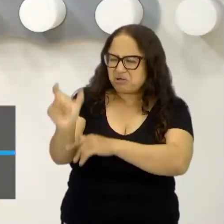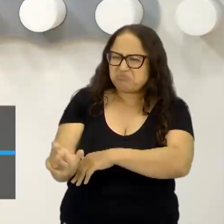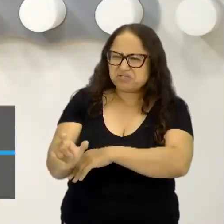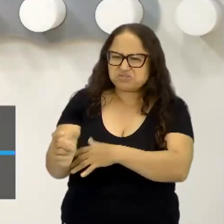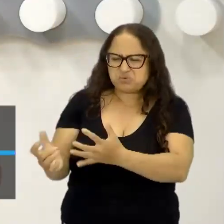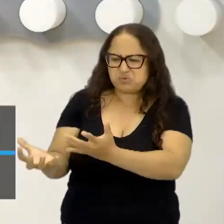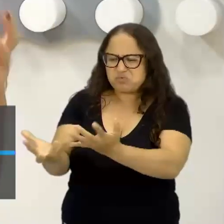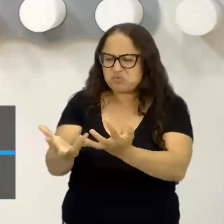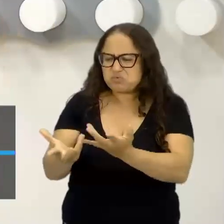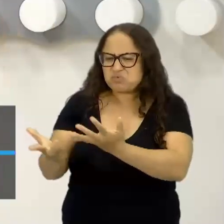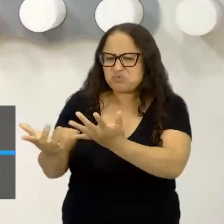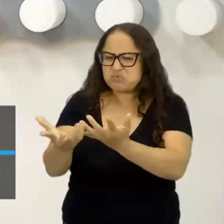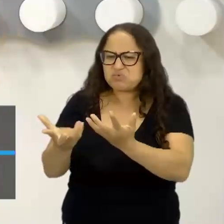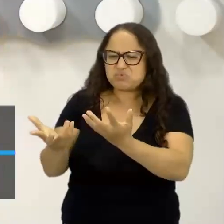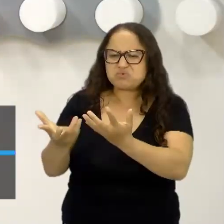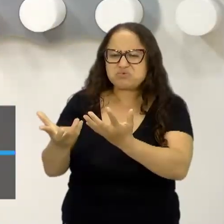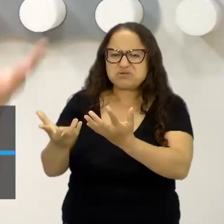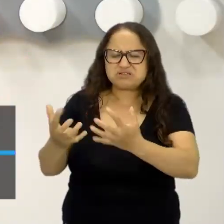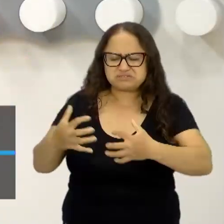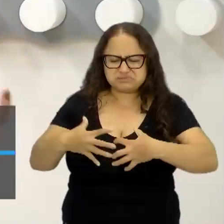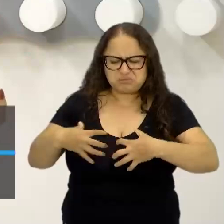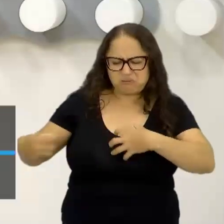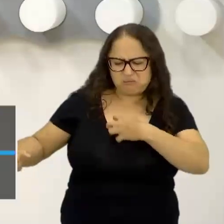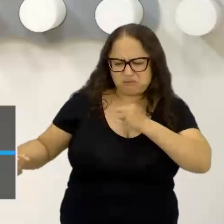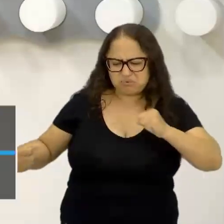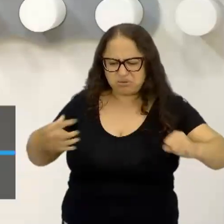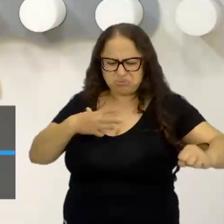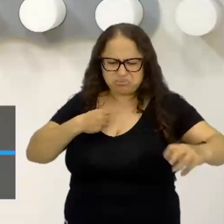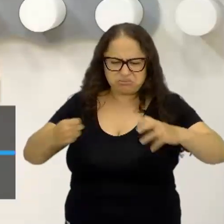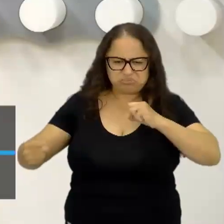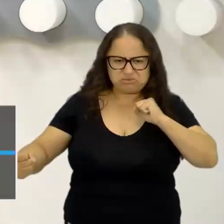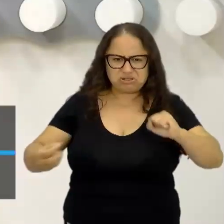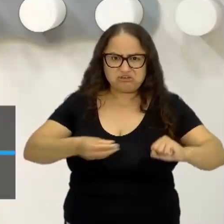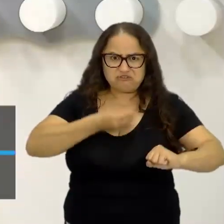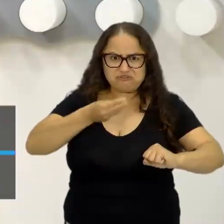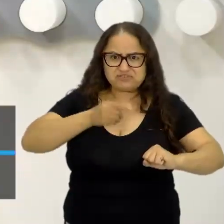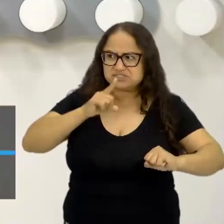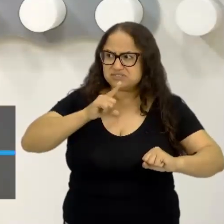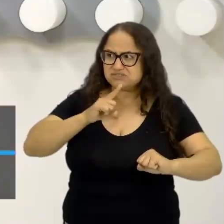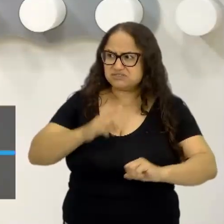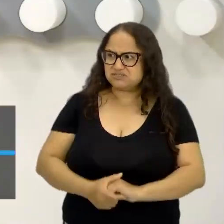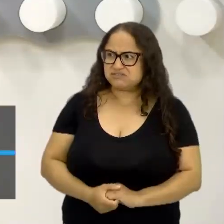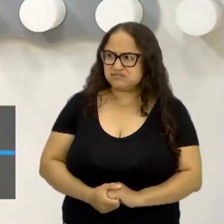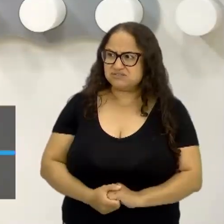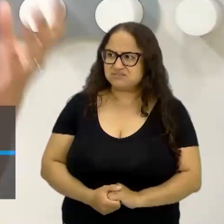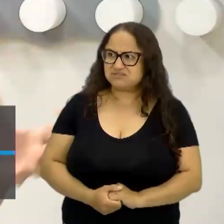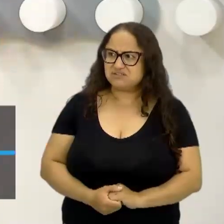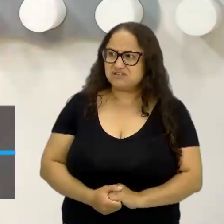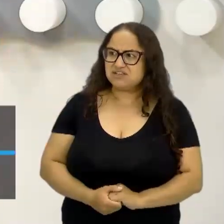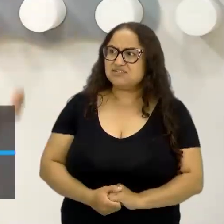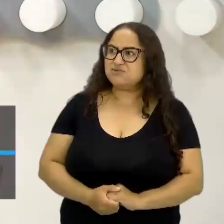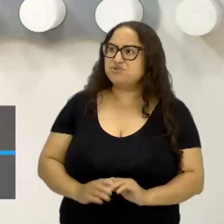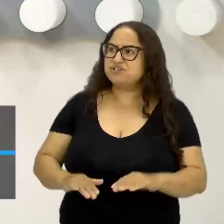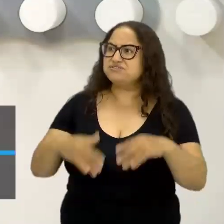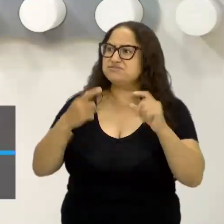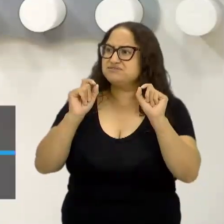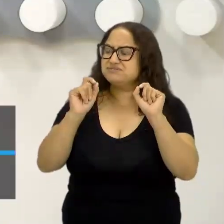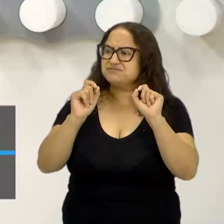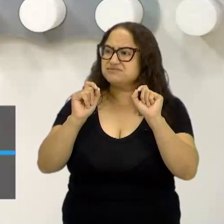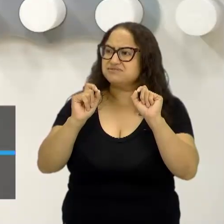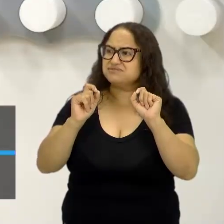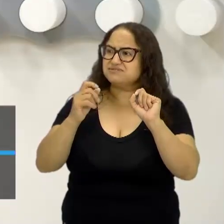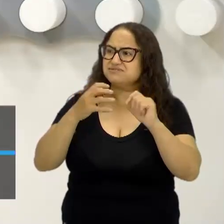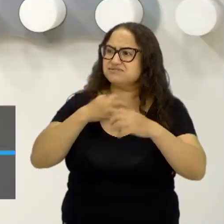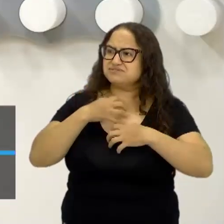suas partes do corpo são retiradas enquanto está vivo. Isso é suplício. Nós podemos falar aqui de muitas formas que ele vai